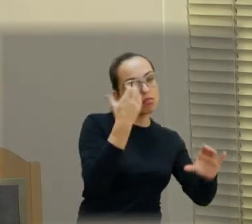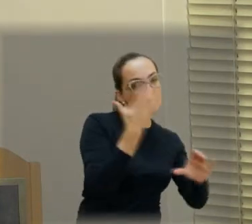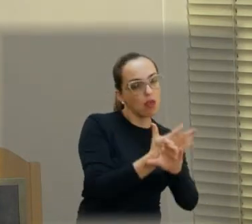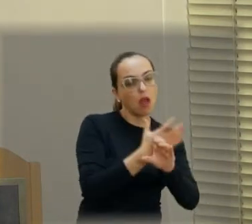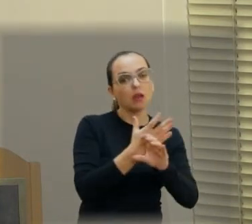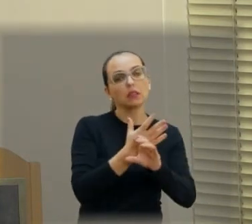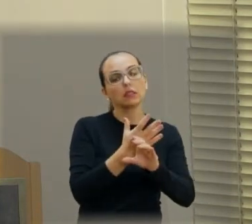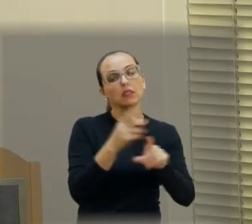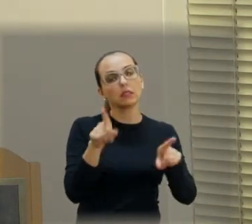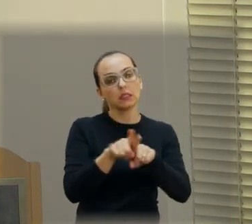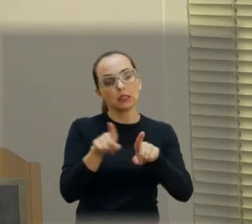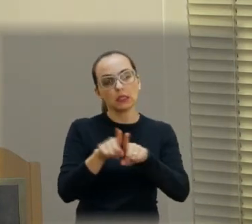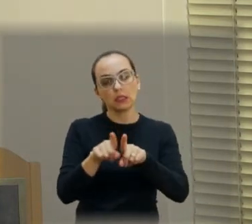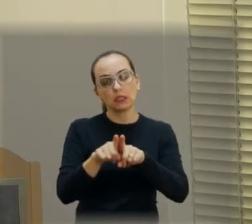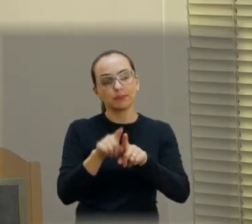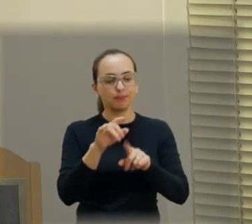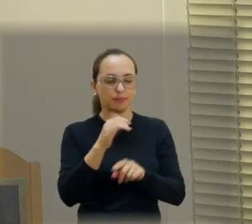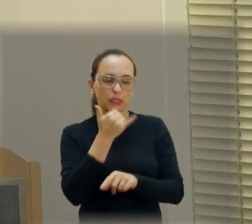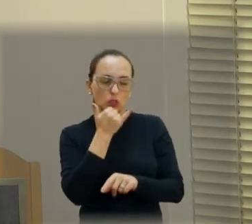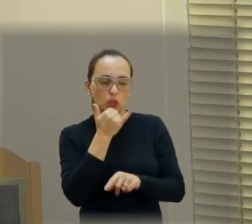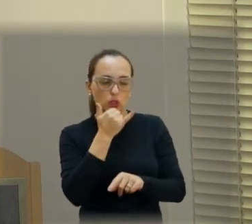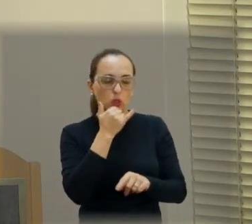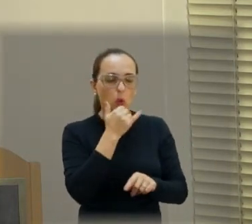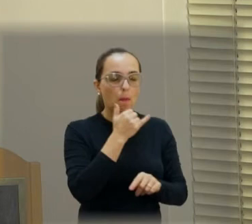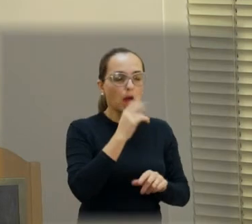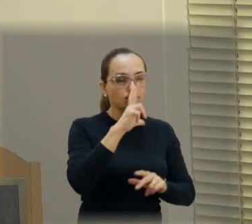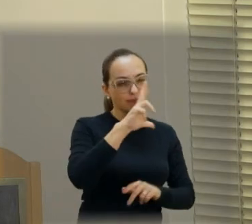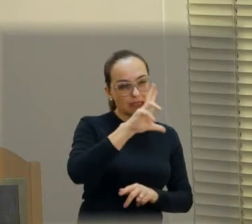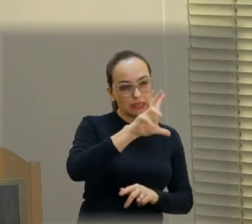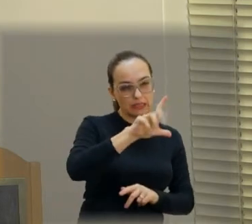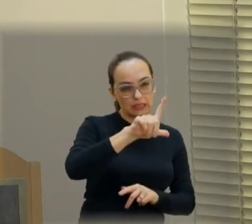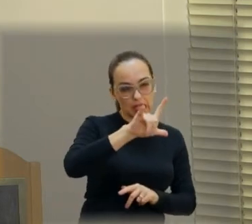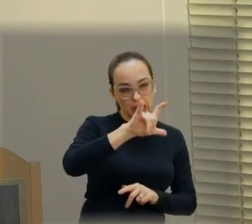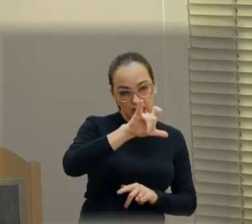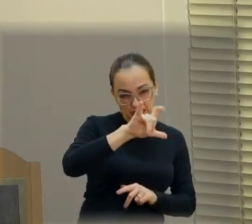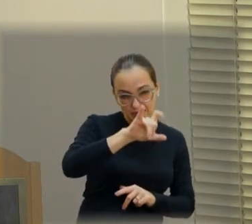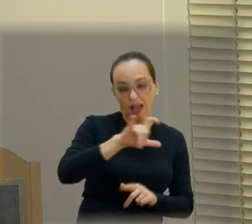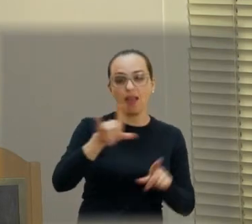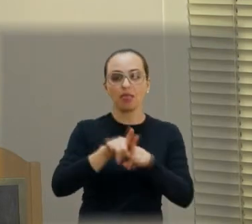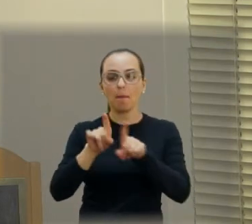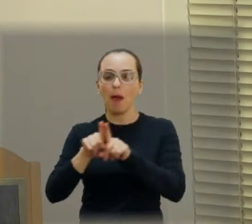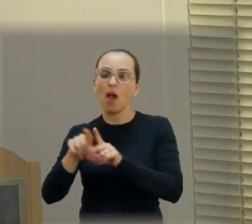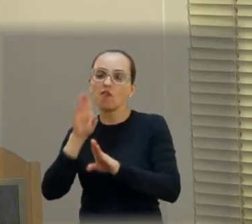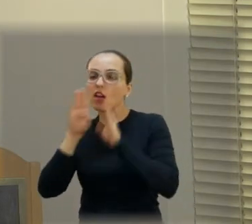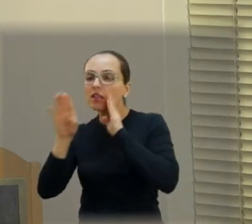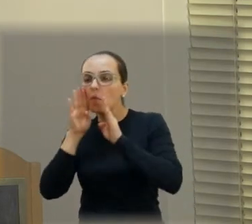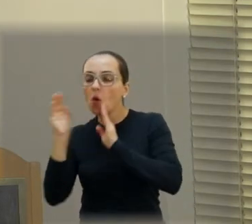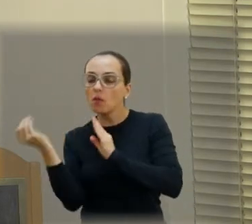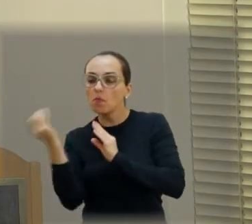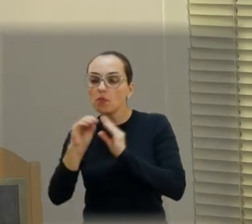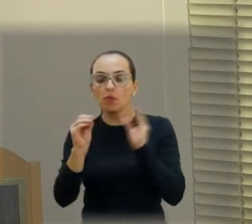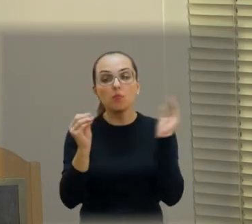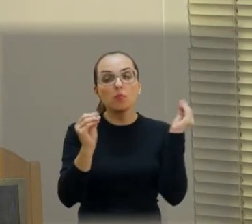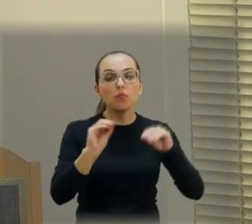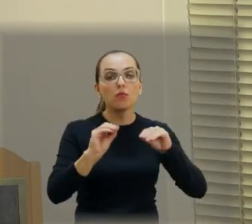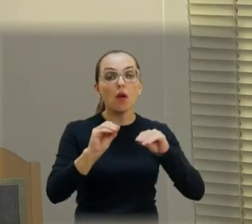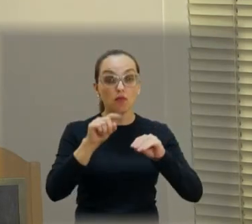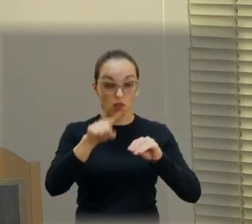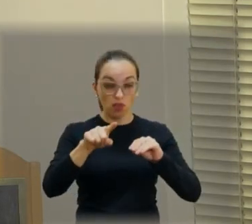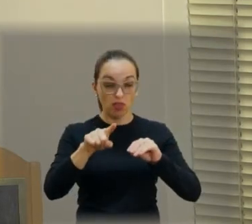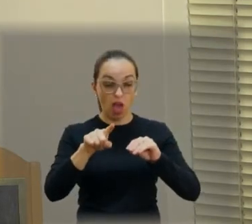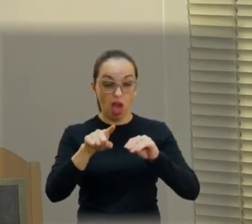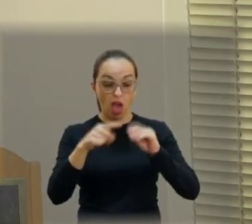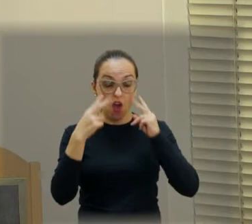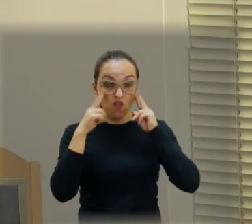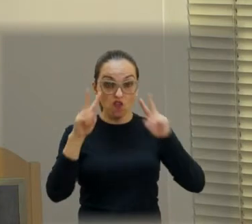nessas duas redes sociais, e nas demais a gente coloca em tempo real para que todos saibam o que a gente faz. Então, está tudo lá, inclusive